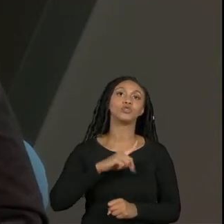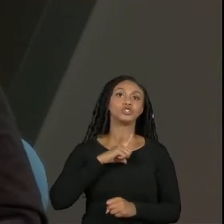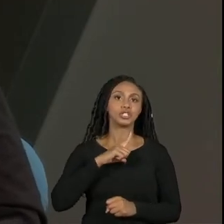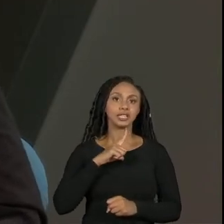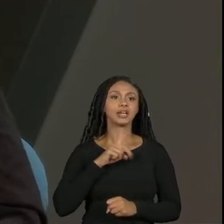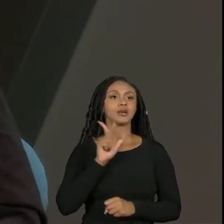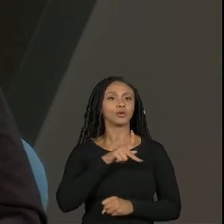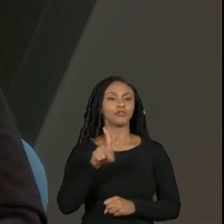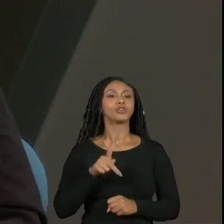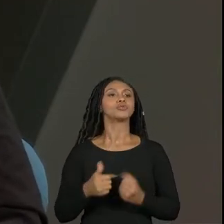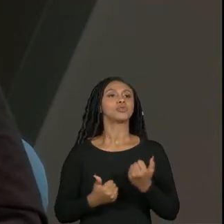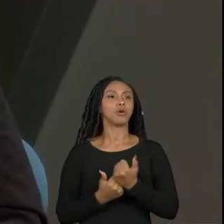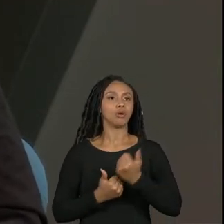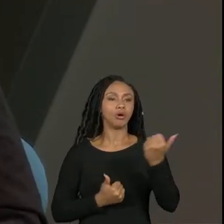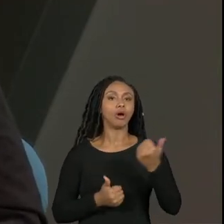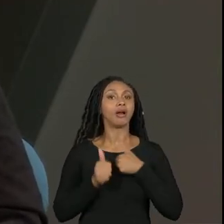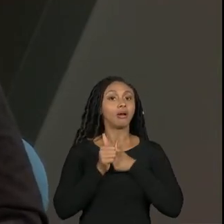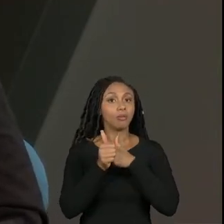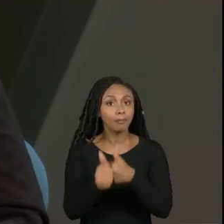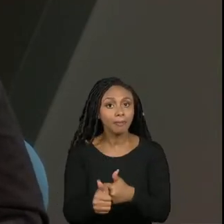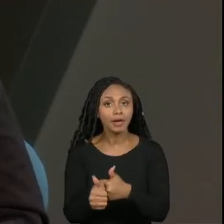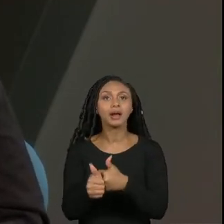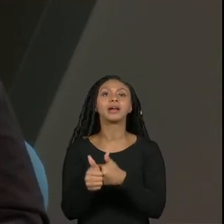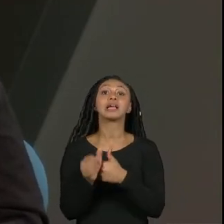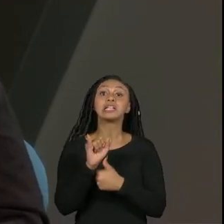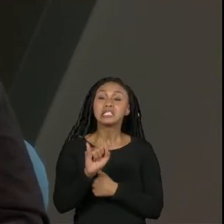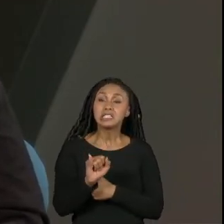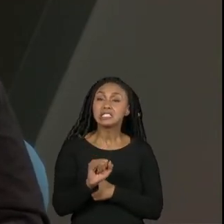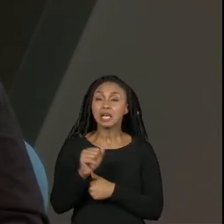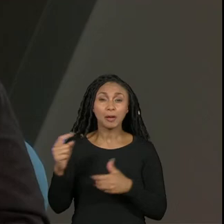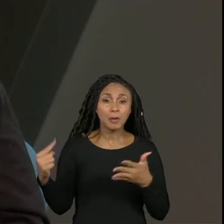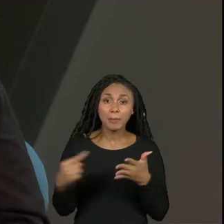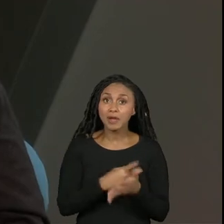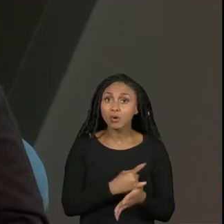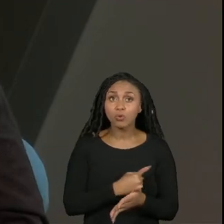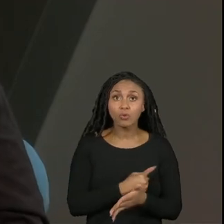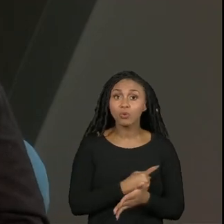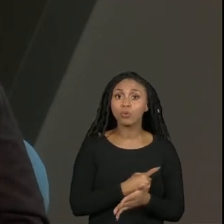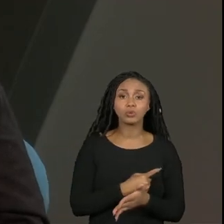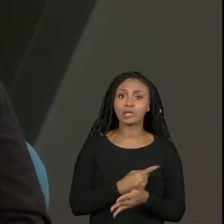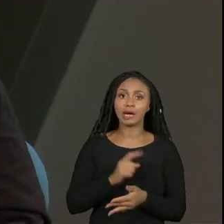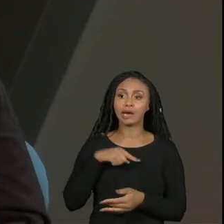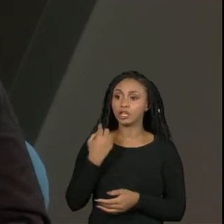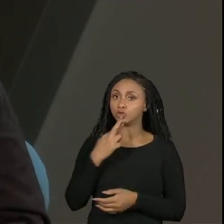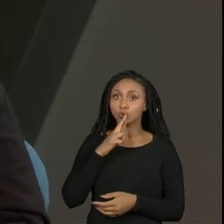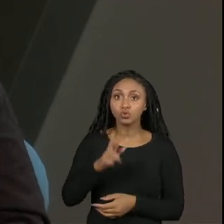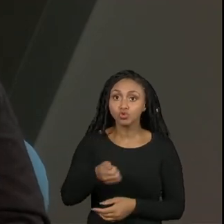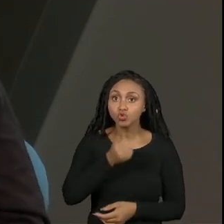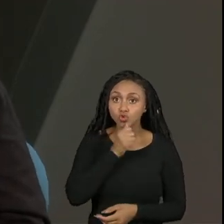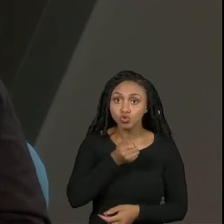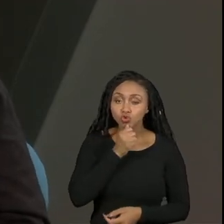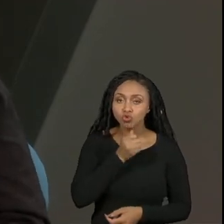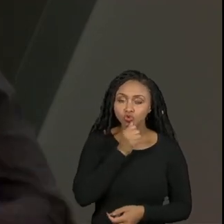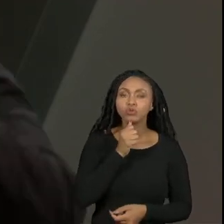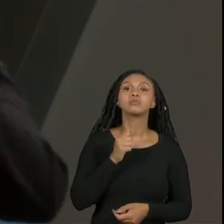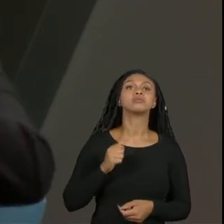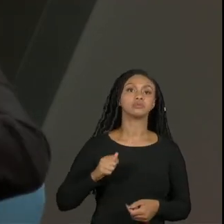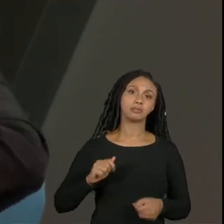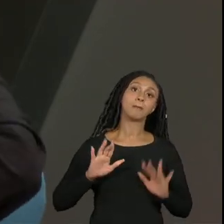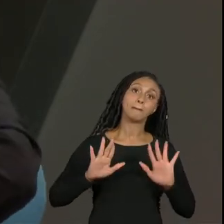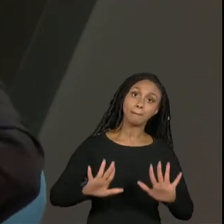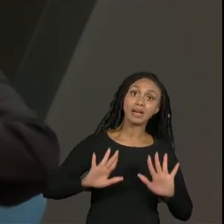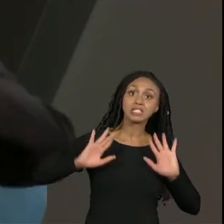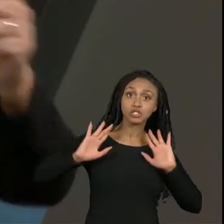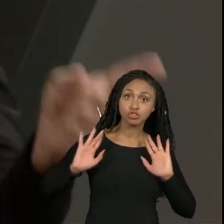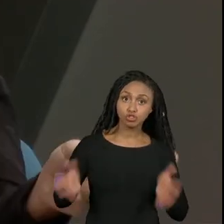mediadora acompanhando o SAI diretamente se tiver alguma pergunta que não seja respondida pela equipe técnica mas que também